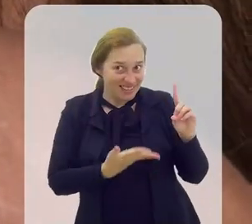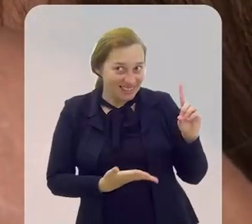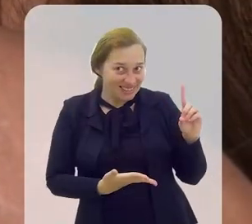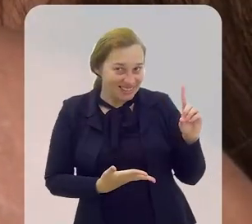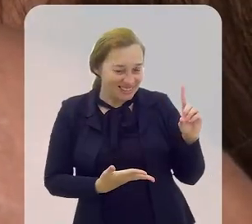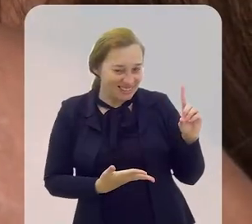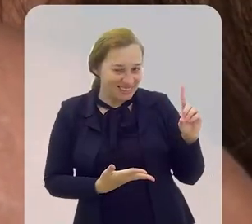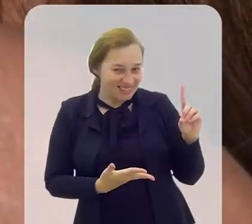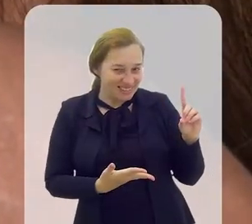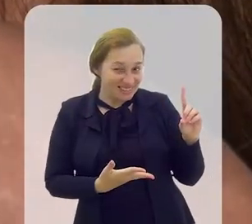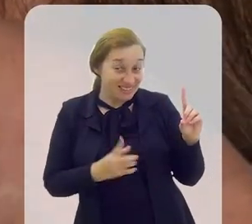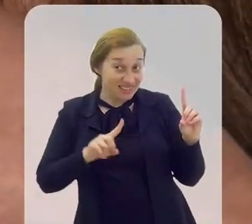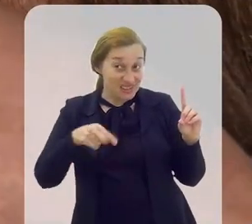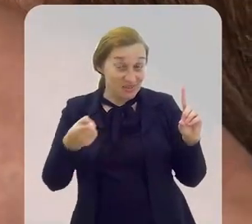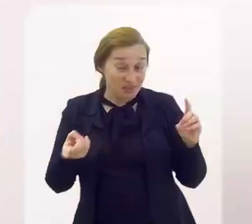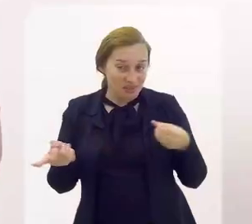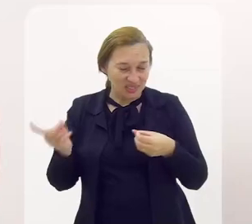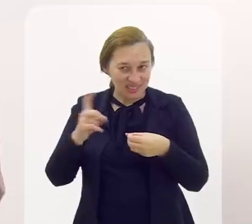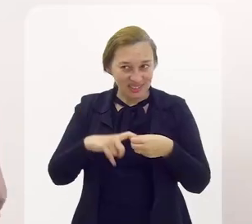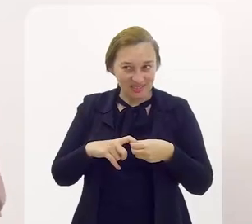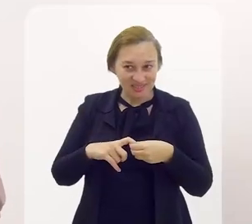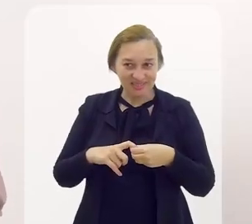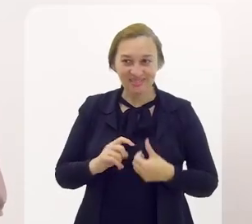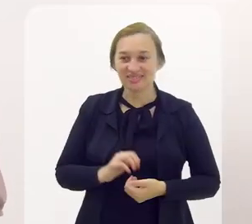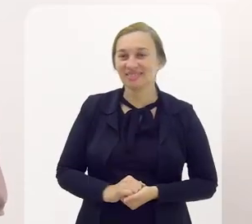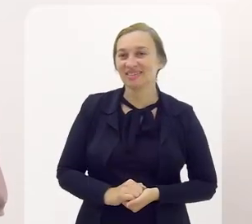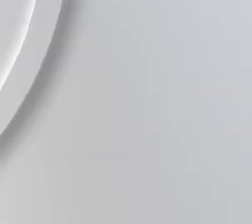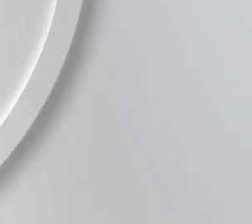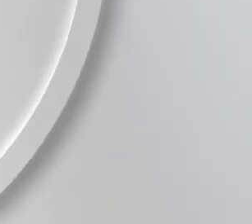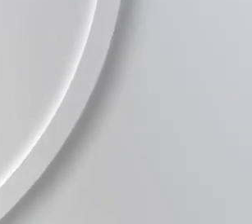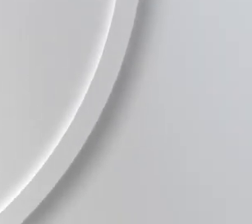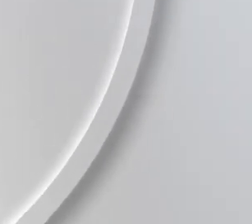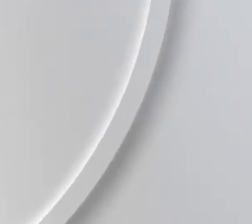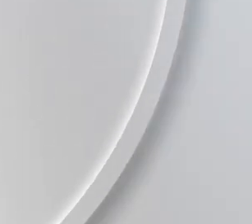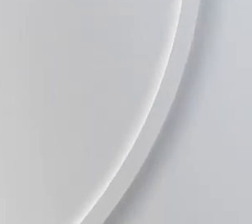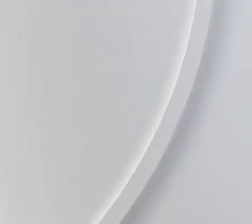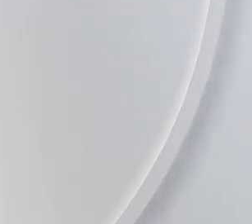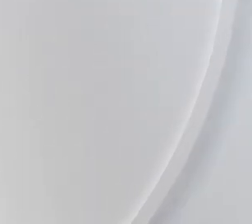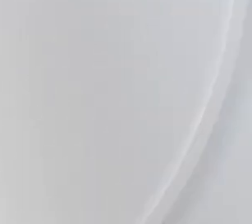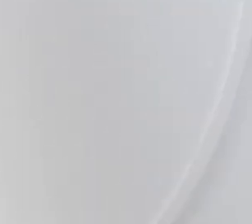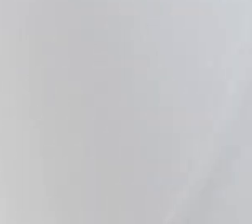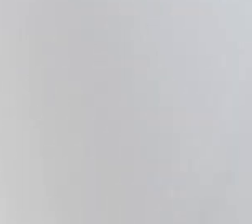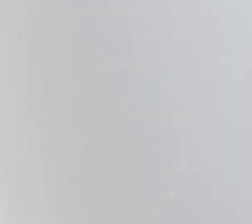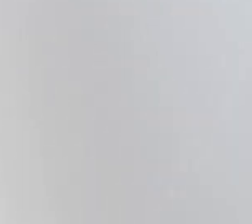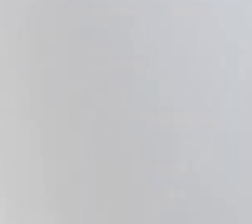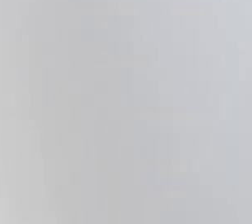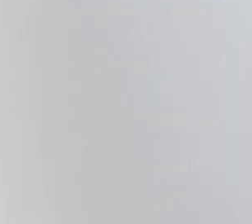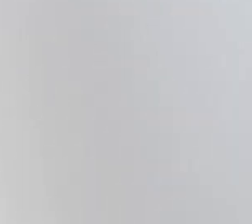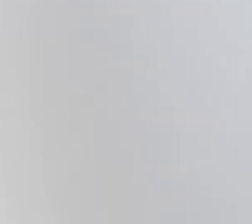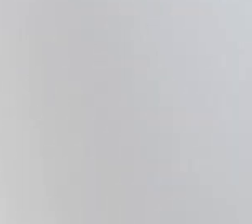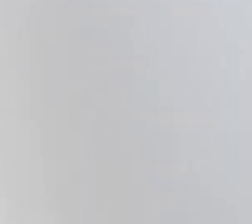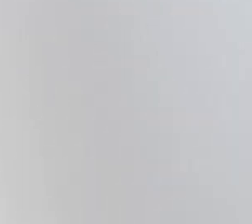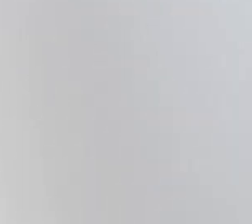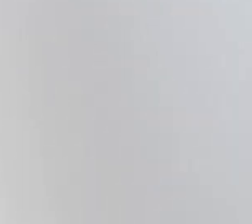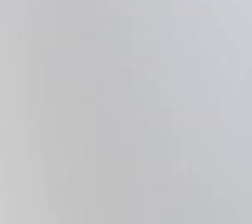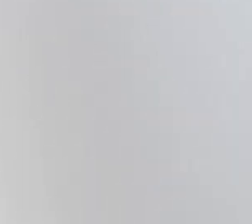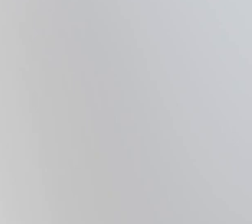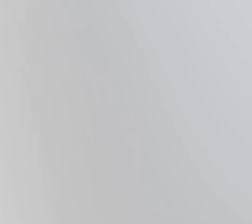em homenagem. Daqui a pouco a gente volta. E aí tem a novo.